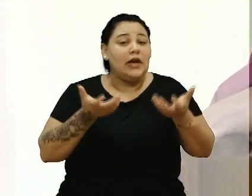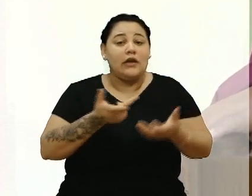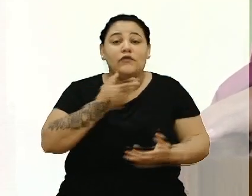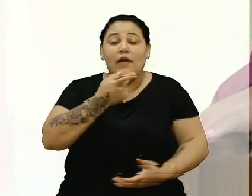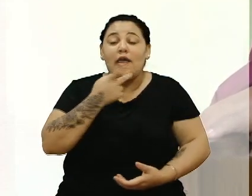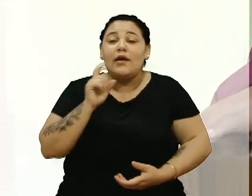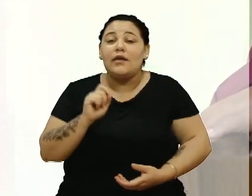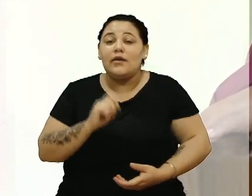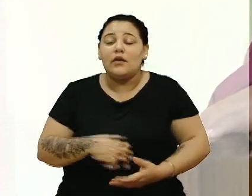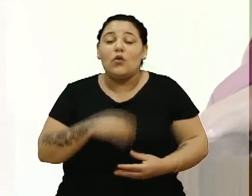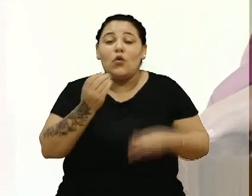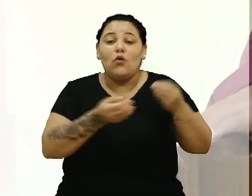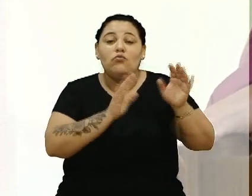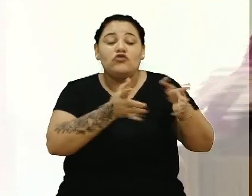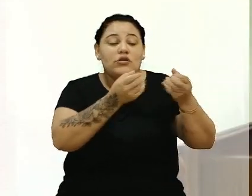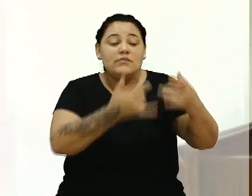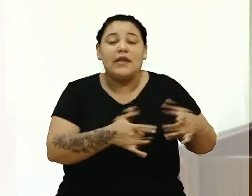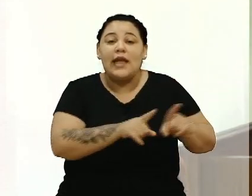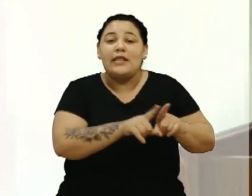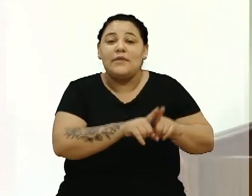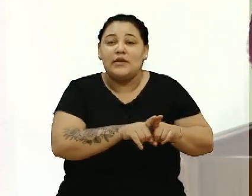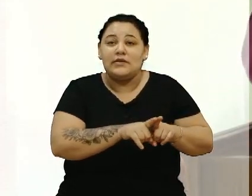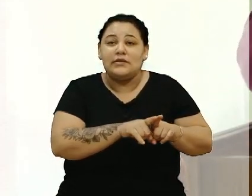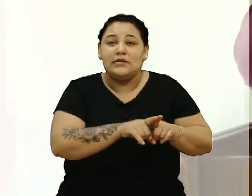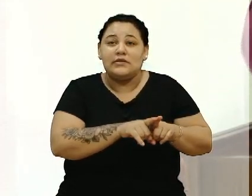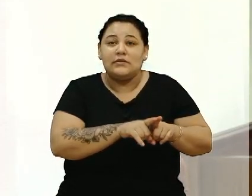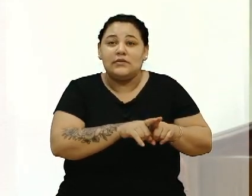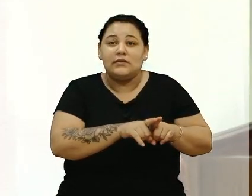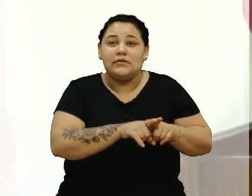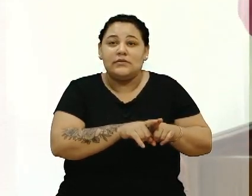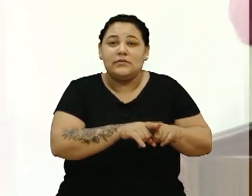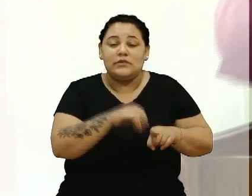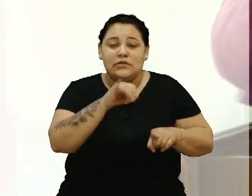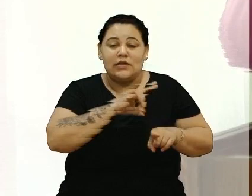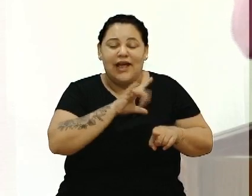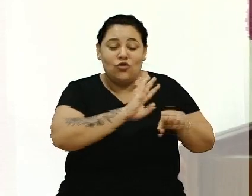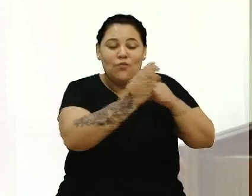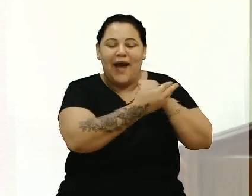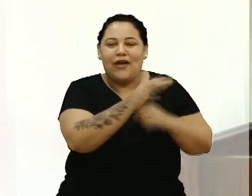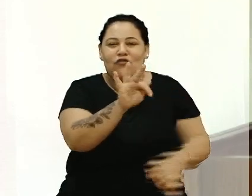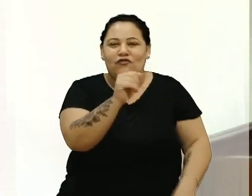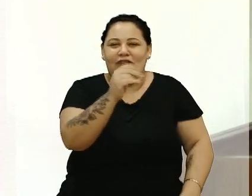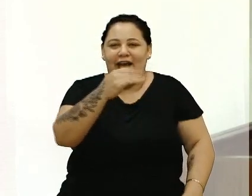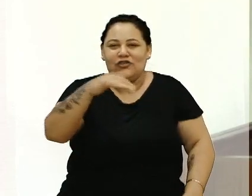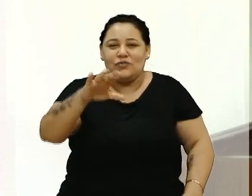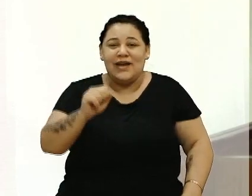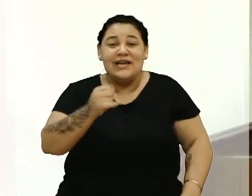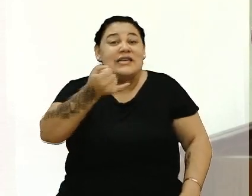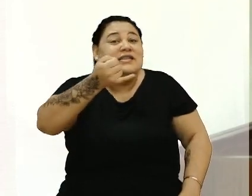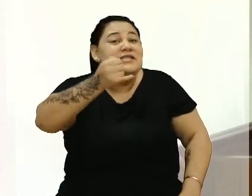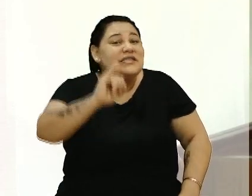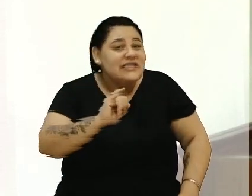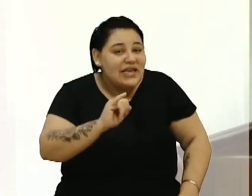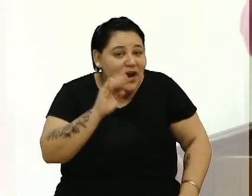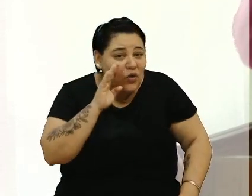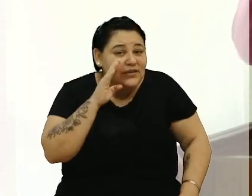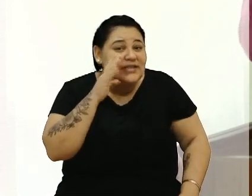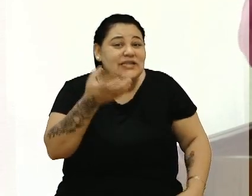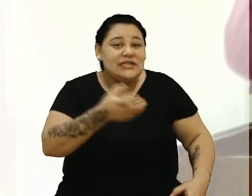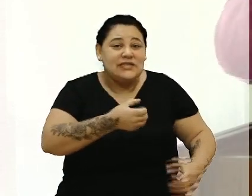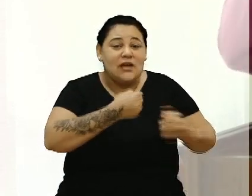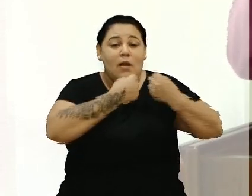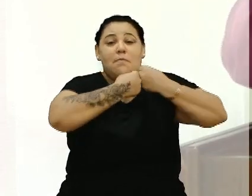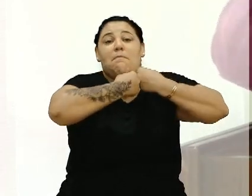como eu disse, né, se tivesse estourado, porque nós estávamos lá avisando as famílias, tanto o nosso presidente do bairro aí, o Jússi,